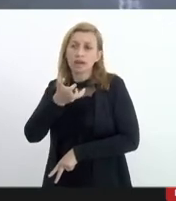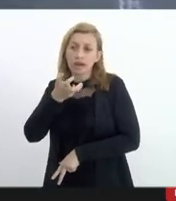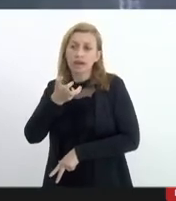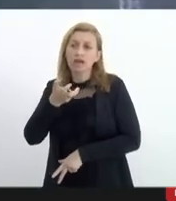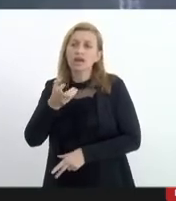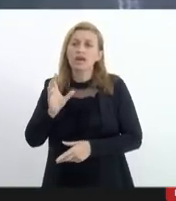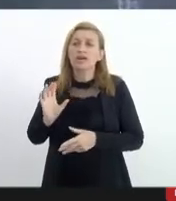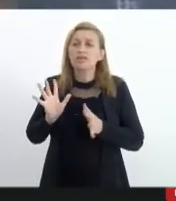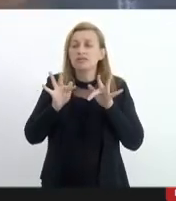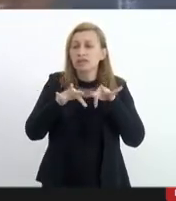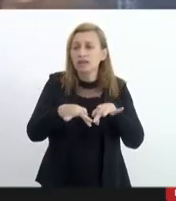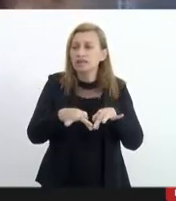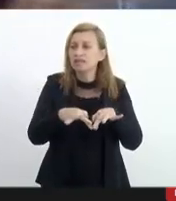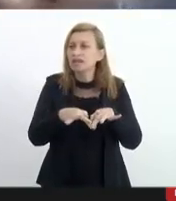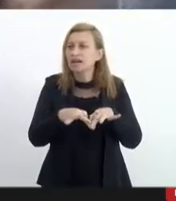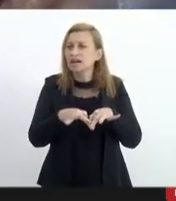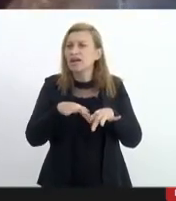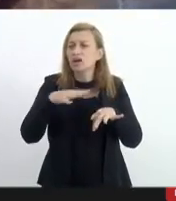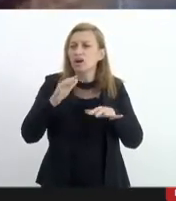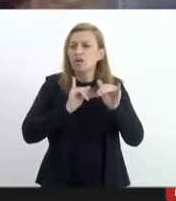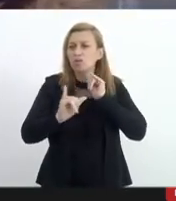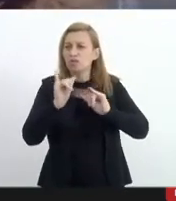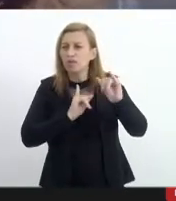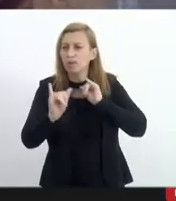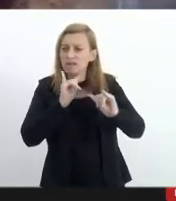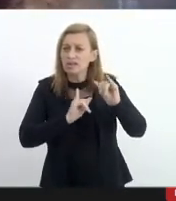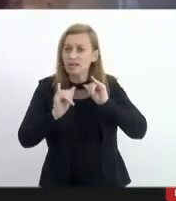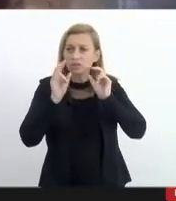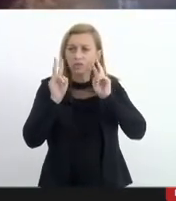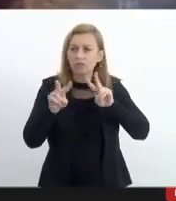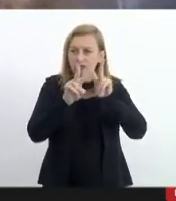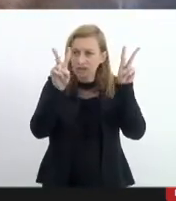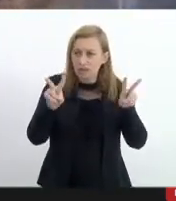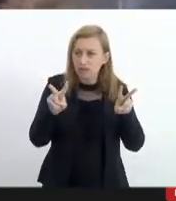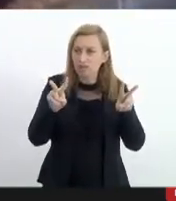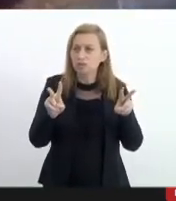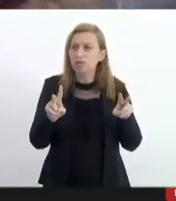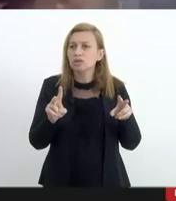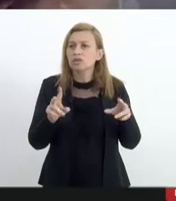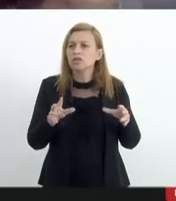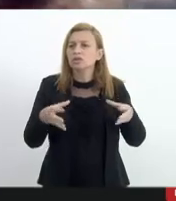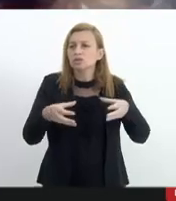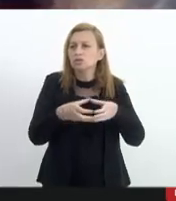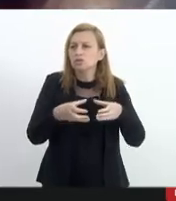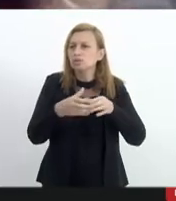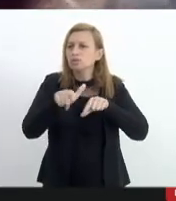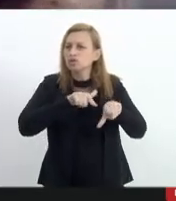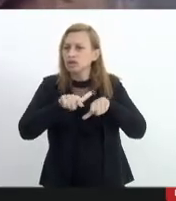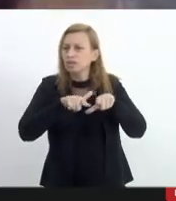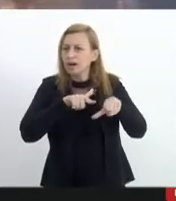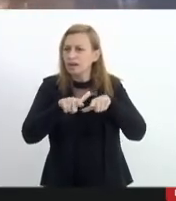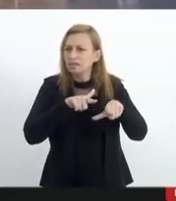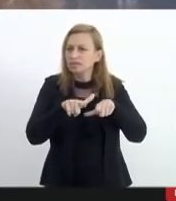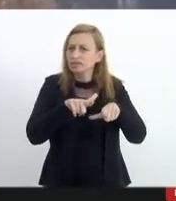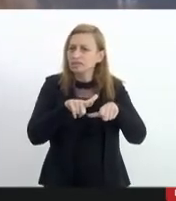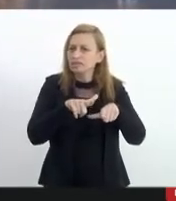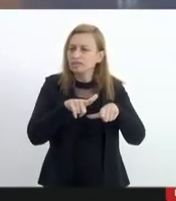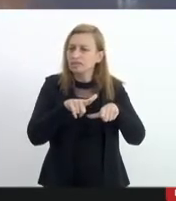complementar alguma informação mas do ponto de vista aqui da coordenação do grupo de trabalho nossas